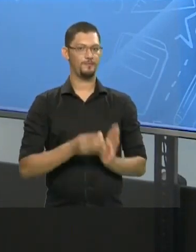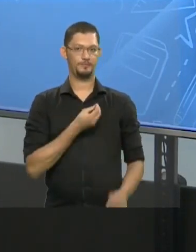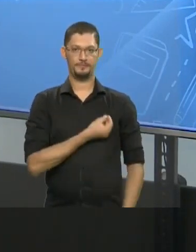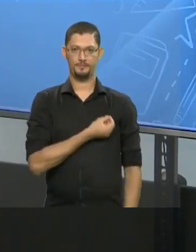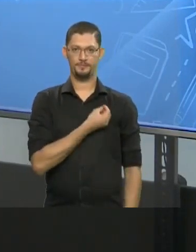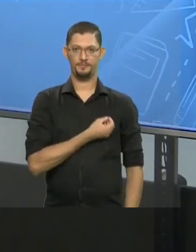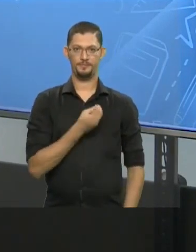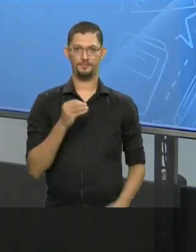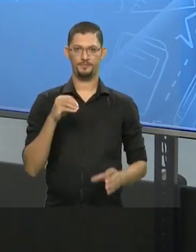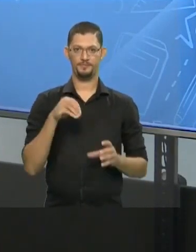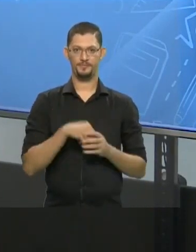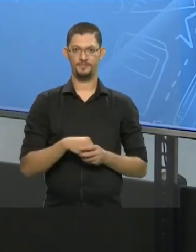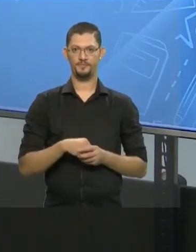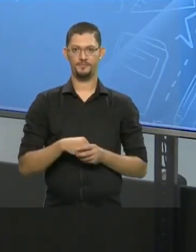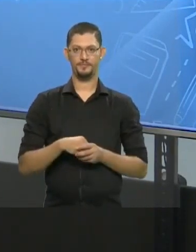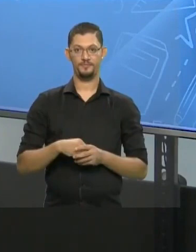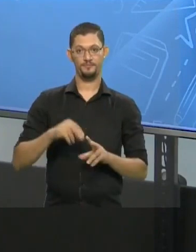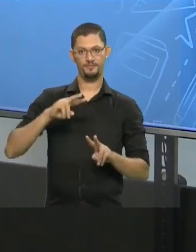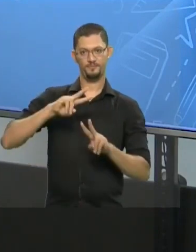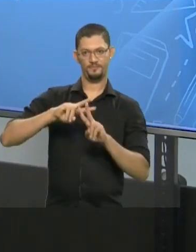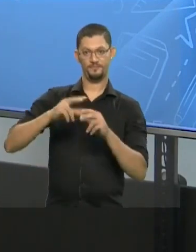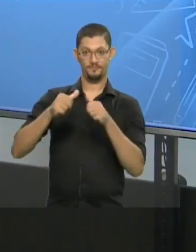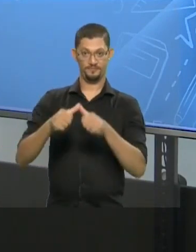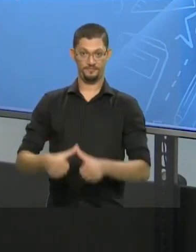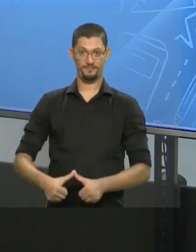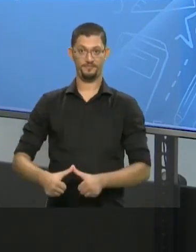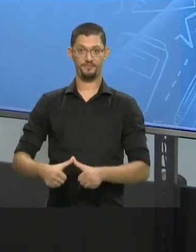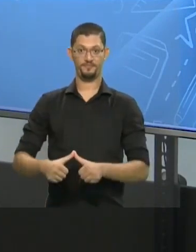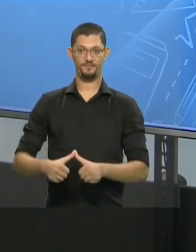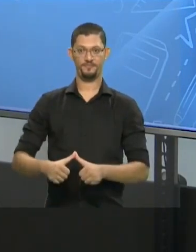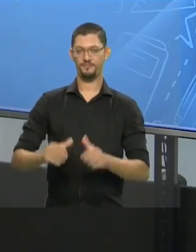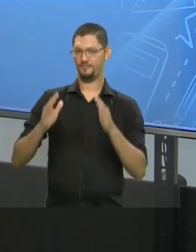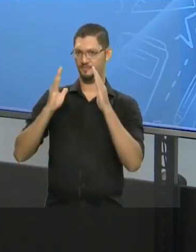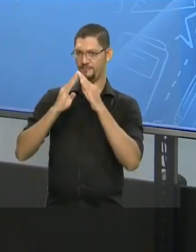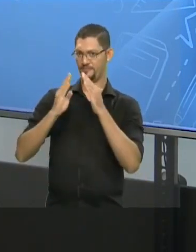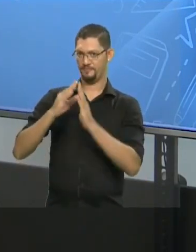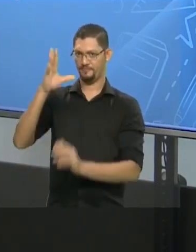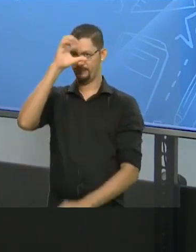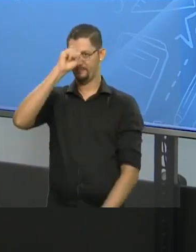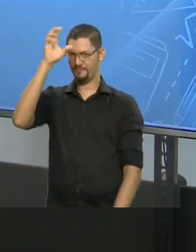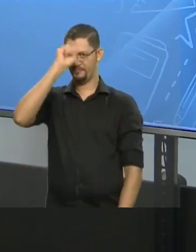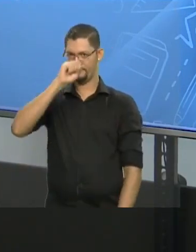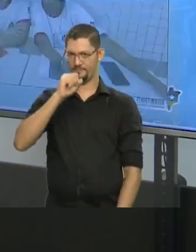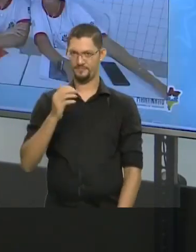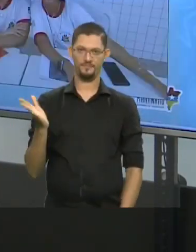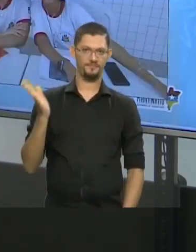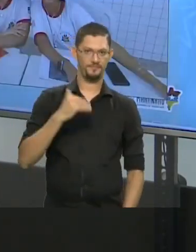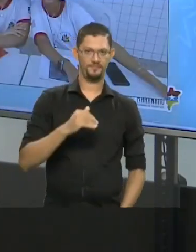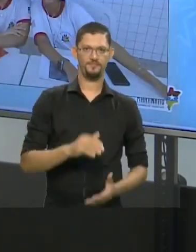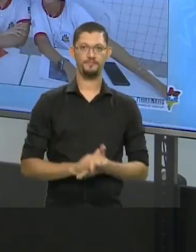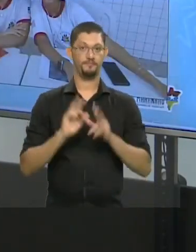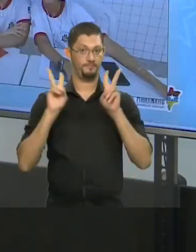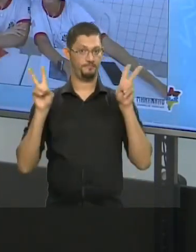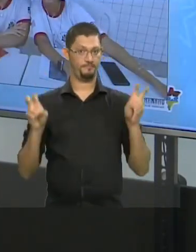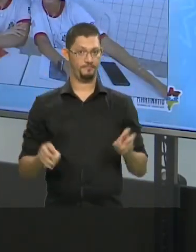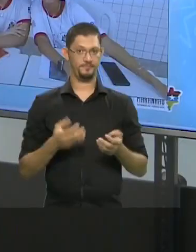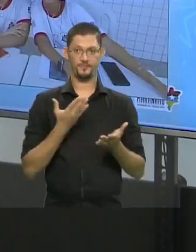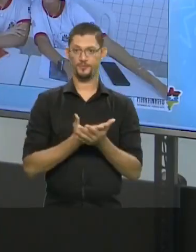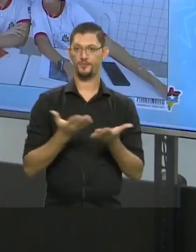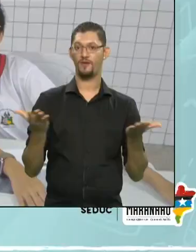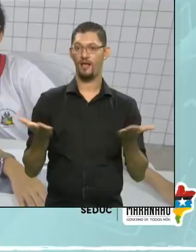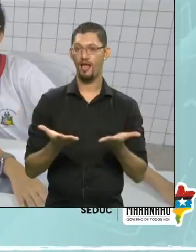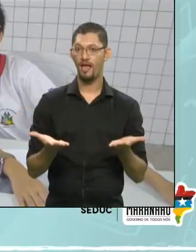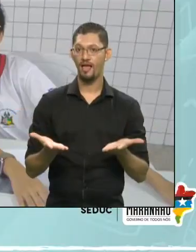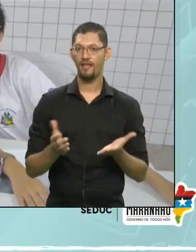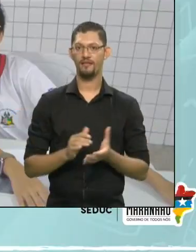dentro do programa Fique em Casa Aprendendo. Vamos lá? O tema da nossa aula de